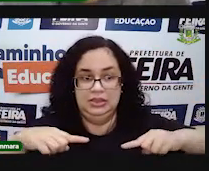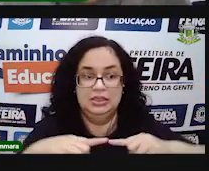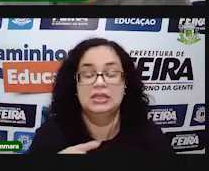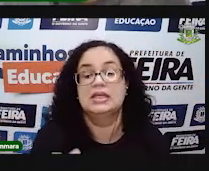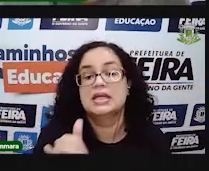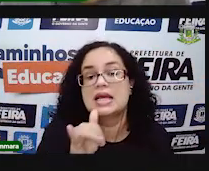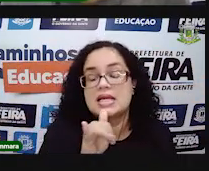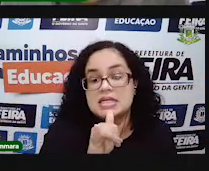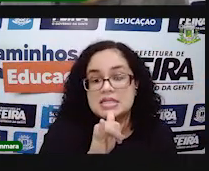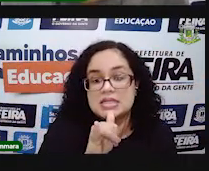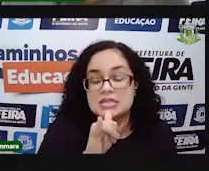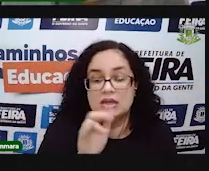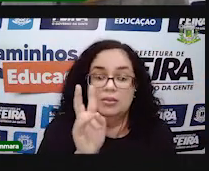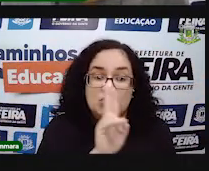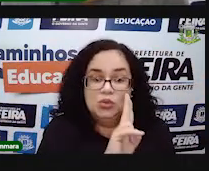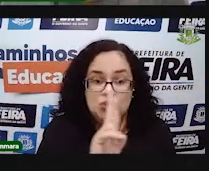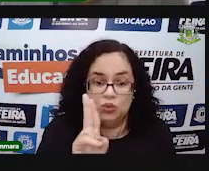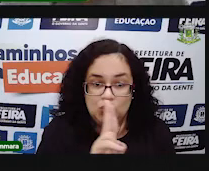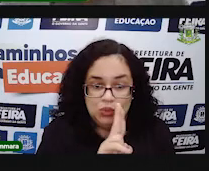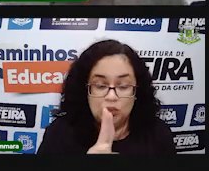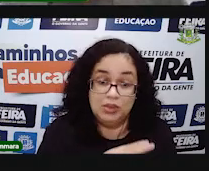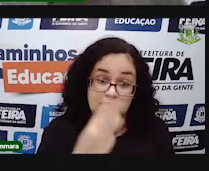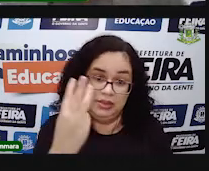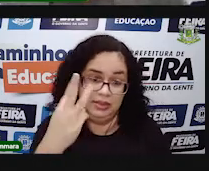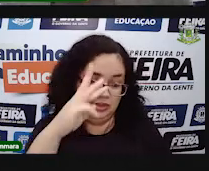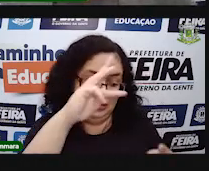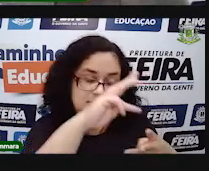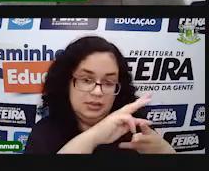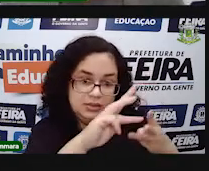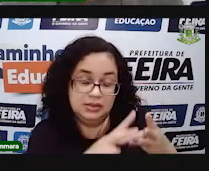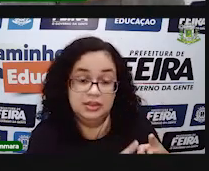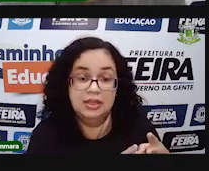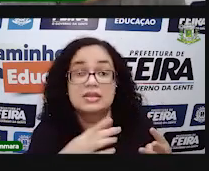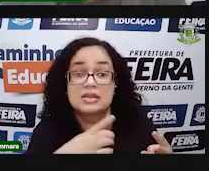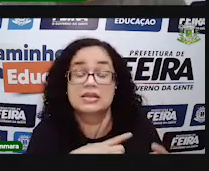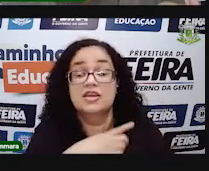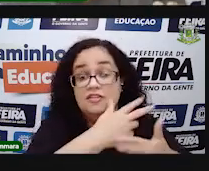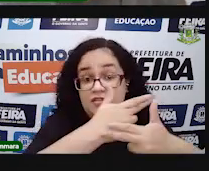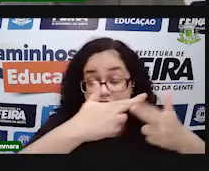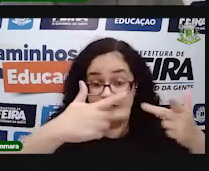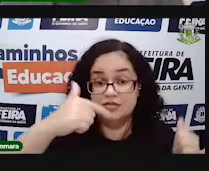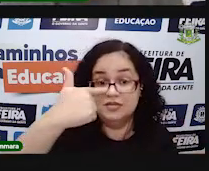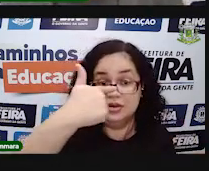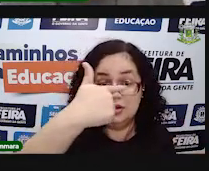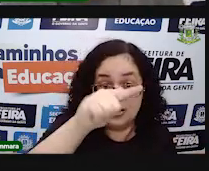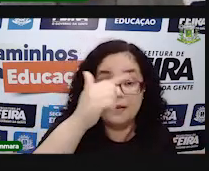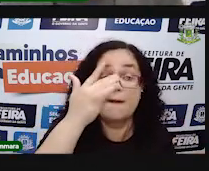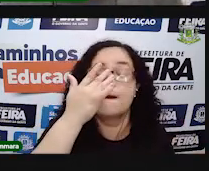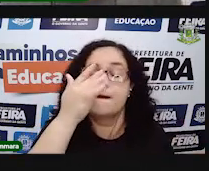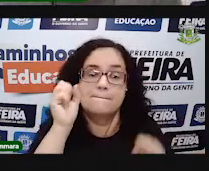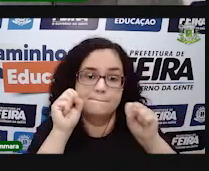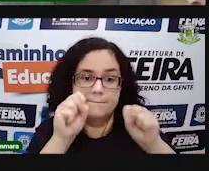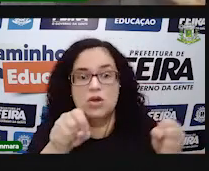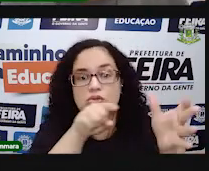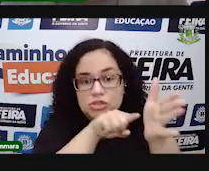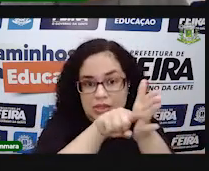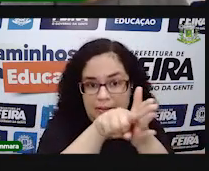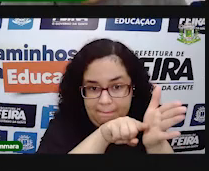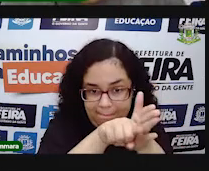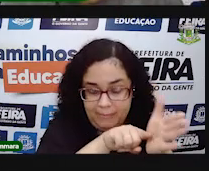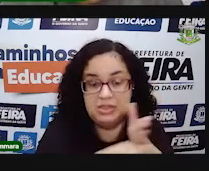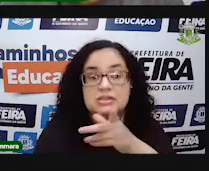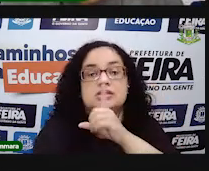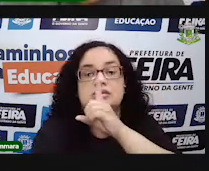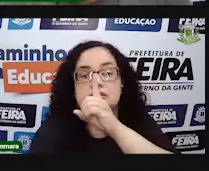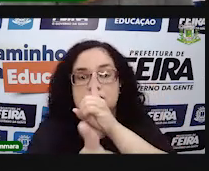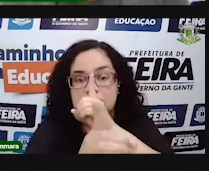ser triângulos, tá? E aí, alguns exemplos, alguns nomes de pirâmides, eu trouxe três, mas existem